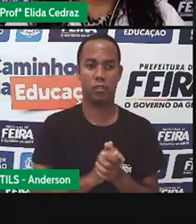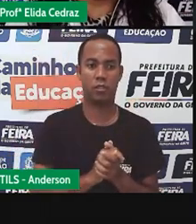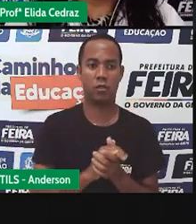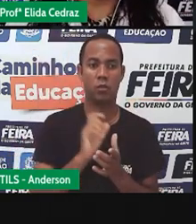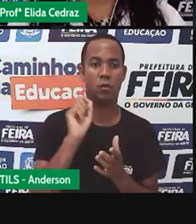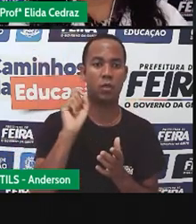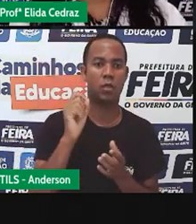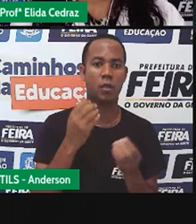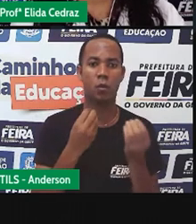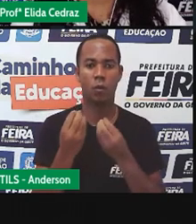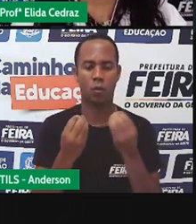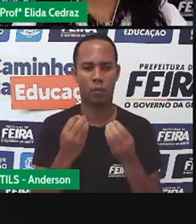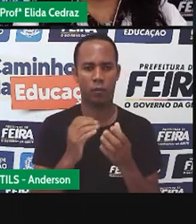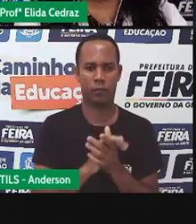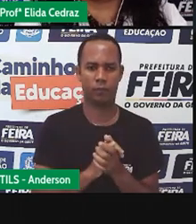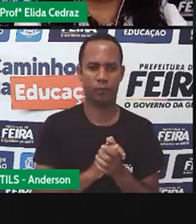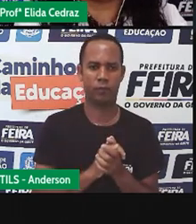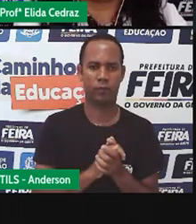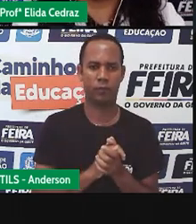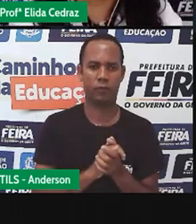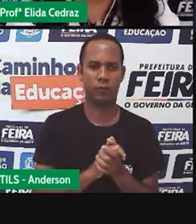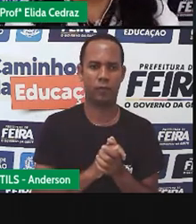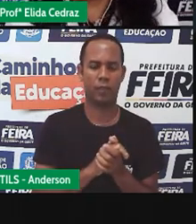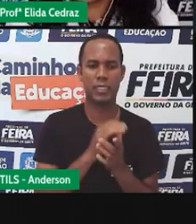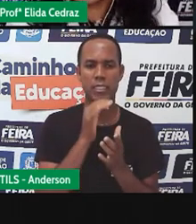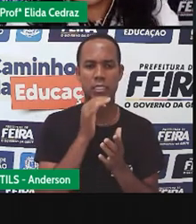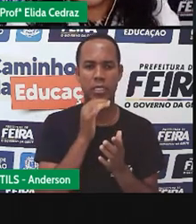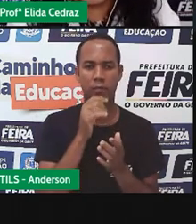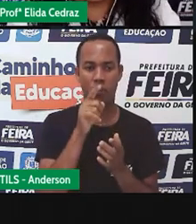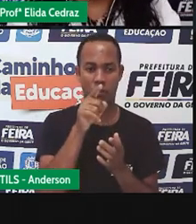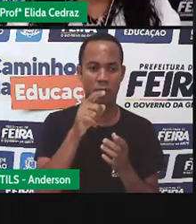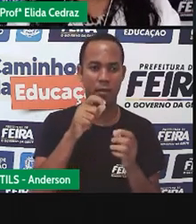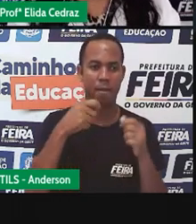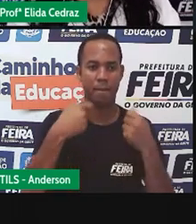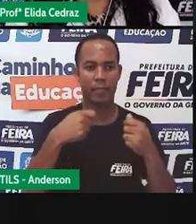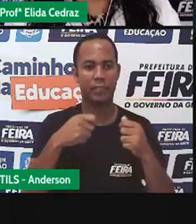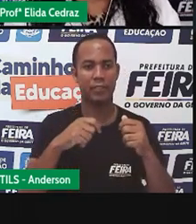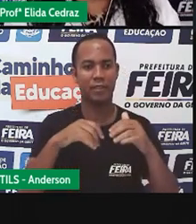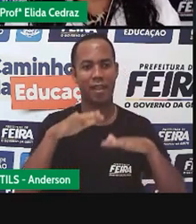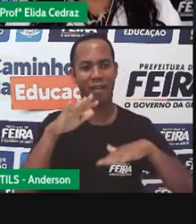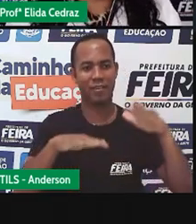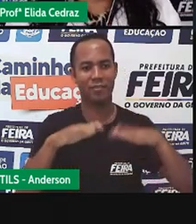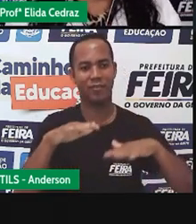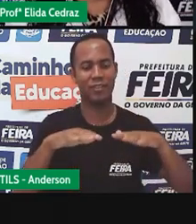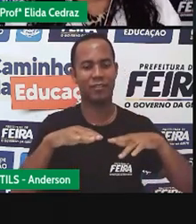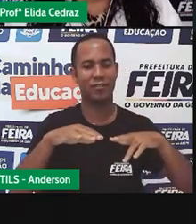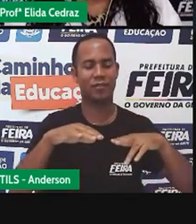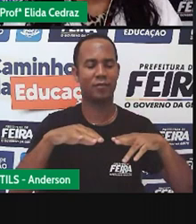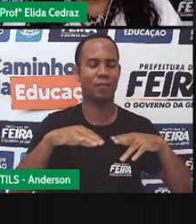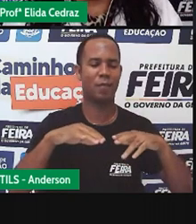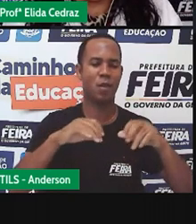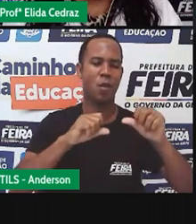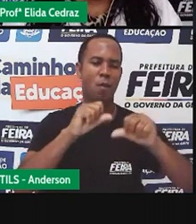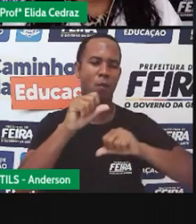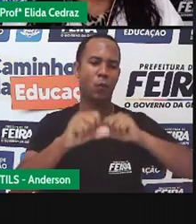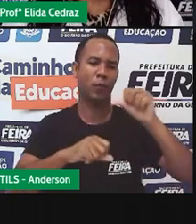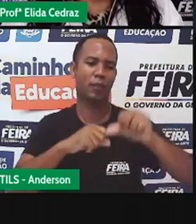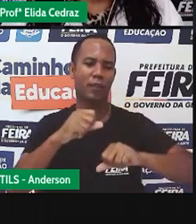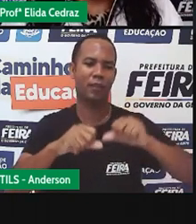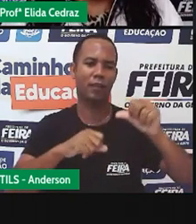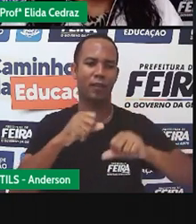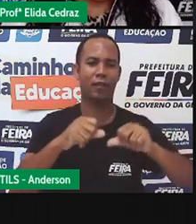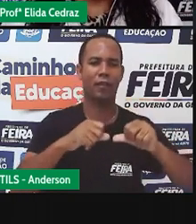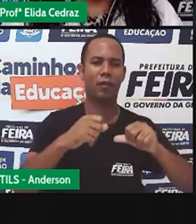livro? A forma correta de agir é fazer a reciclagem. Porque, como você já sabe e aprendeu nas outras aulas,